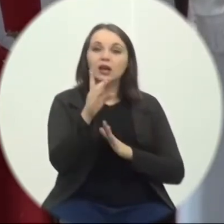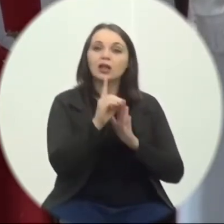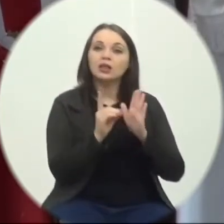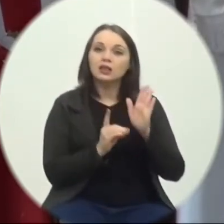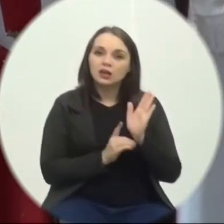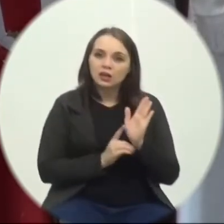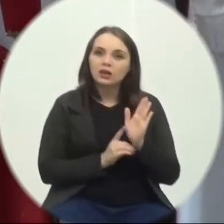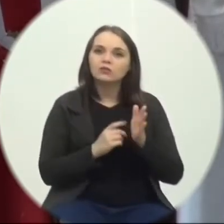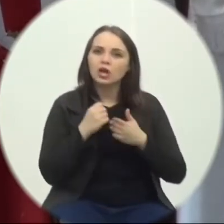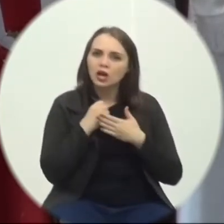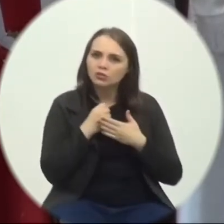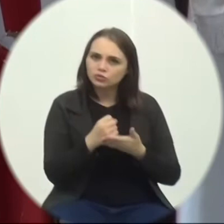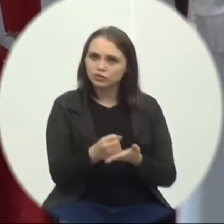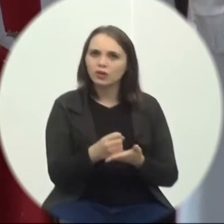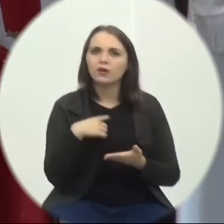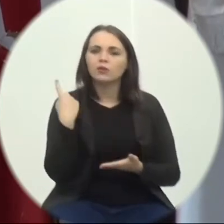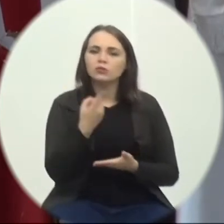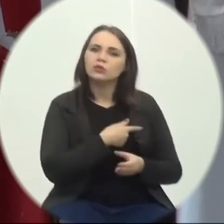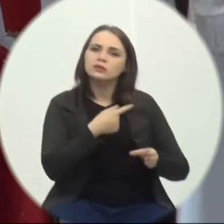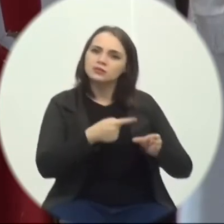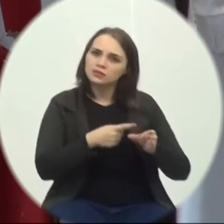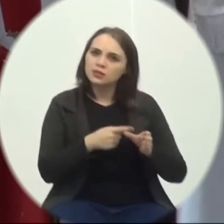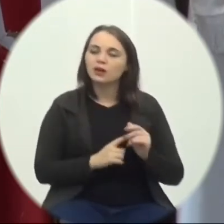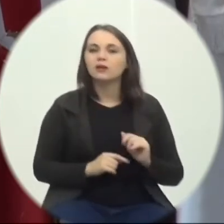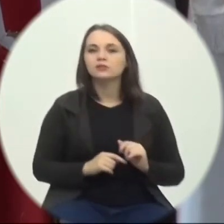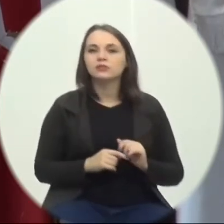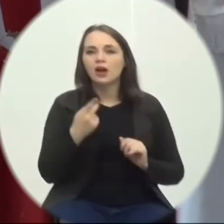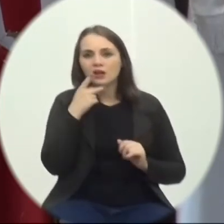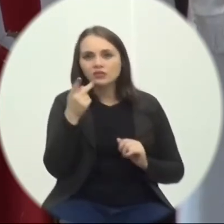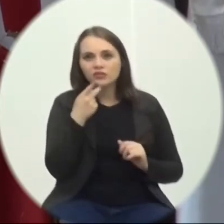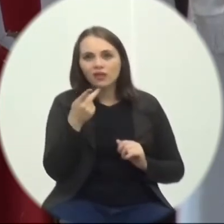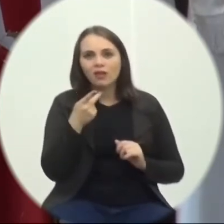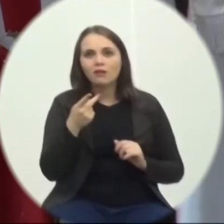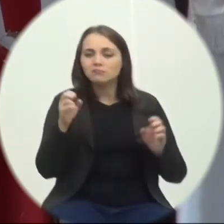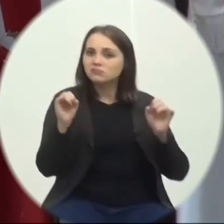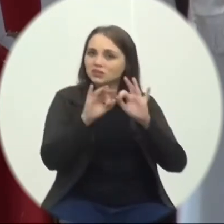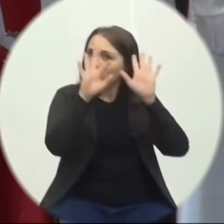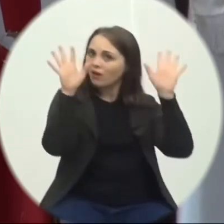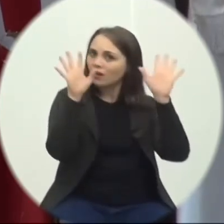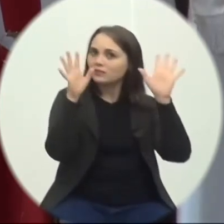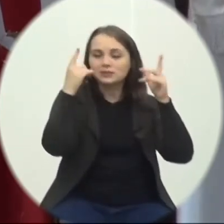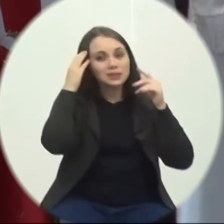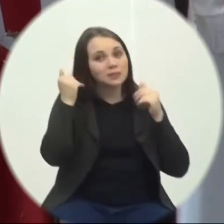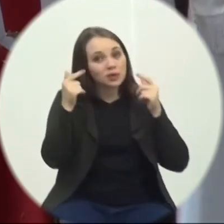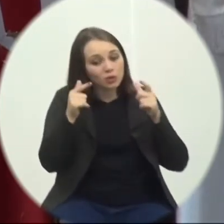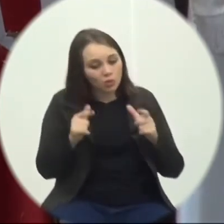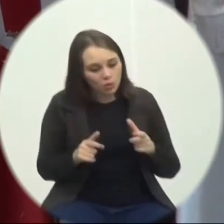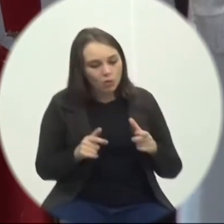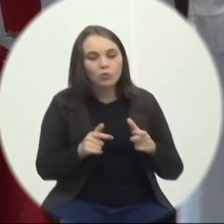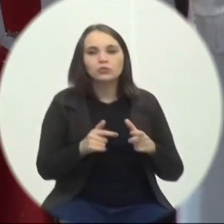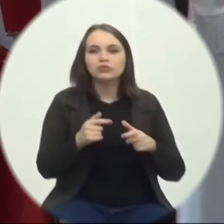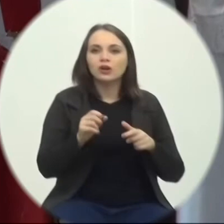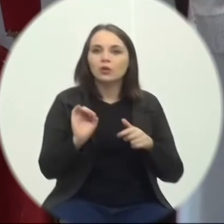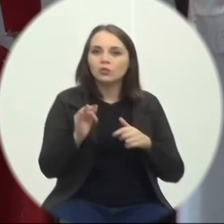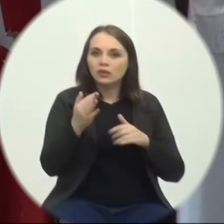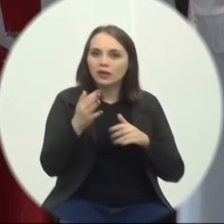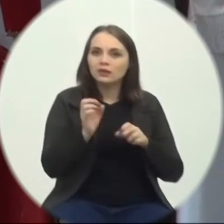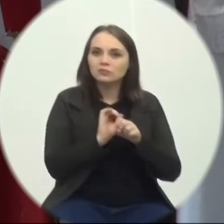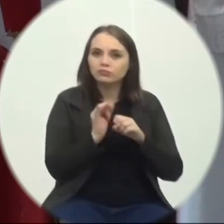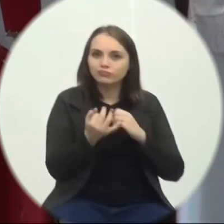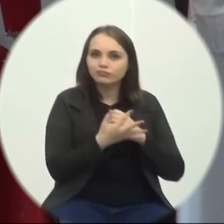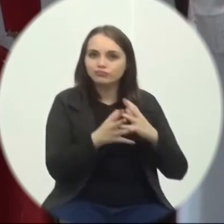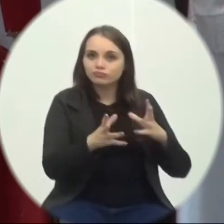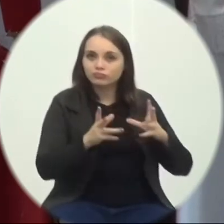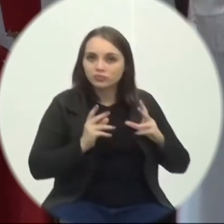Soluções Para o nosso município De forma mais pragmática Sabendo onde está o vírus Sabendo onde as pessoas Se